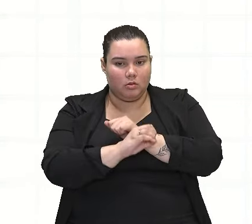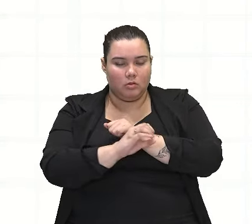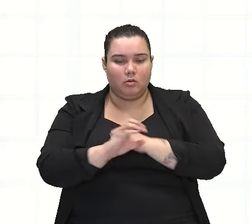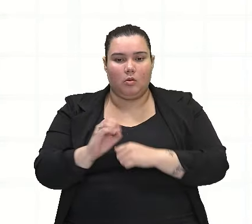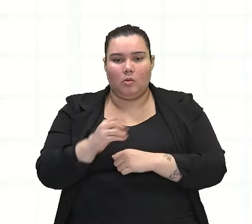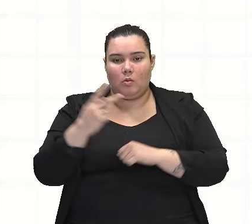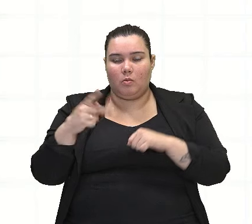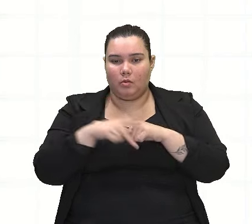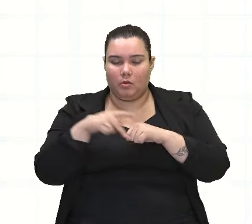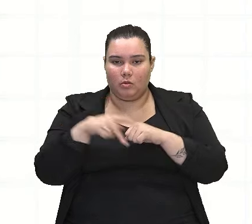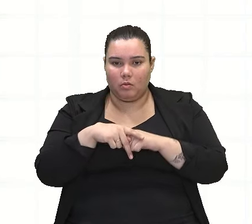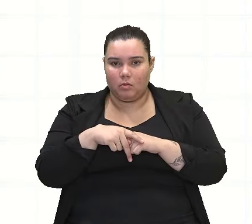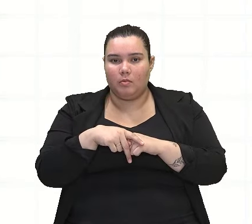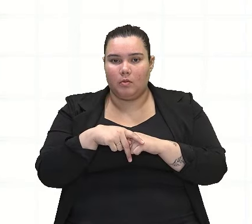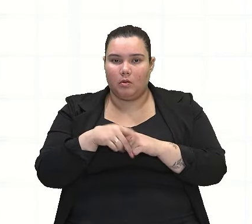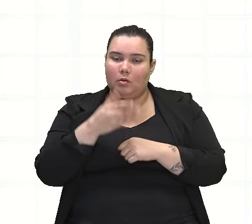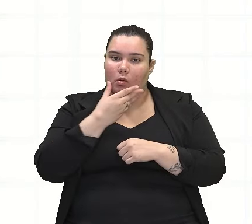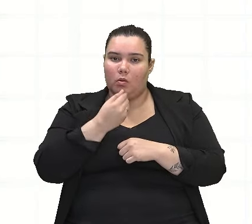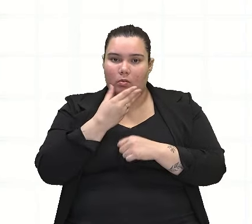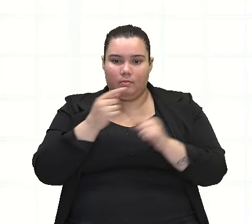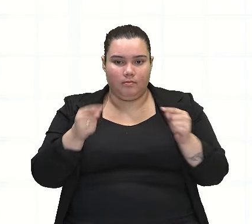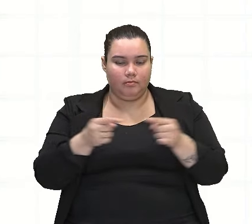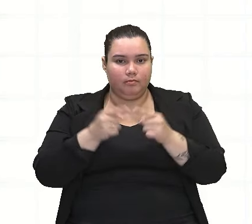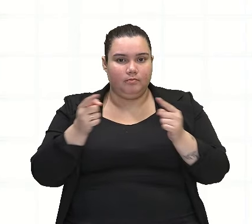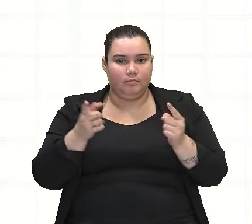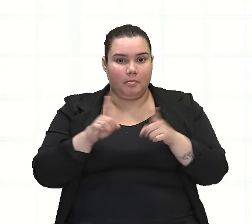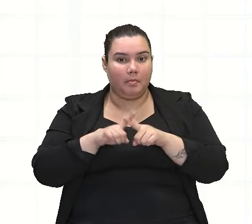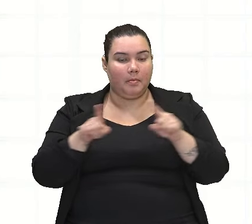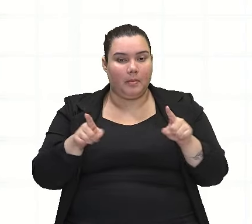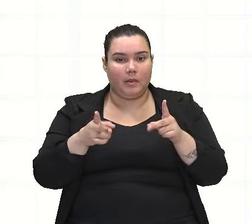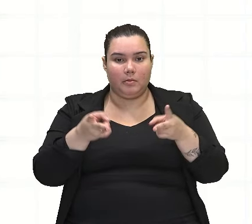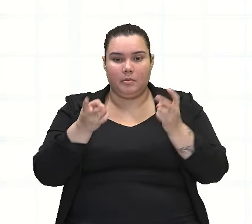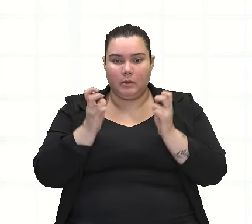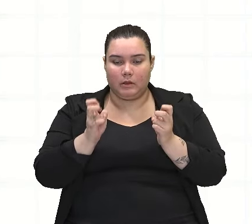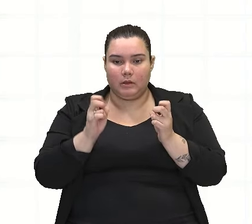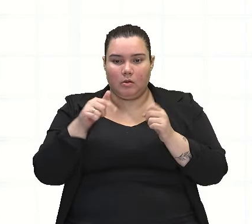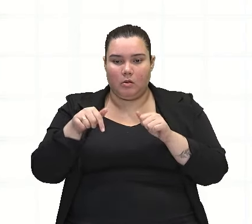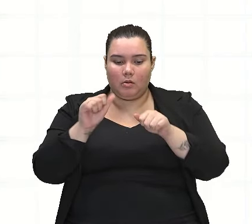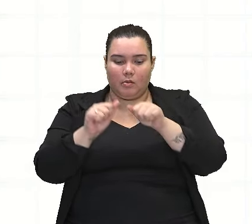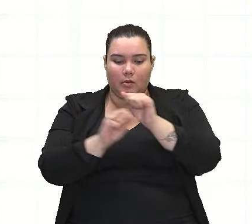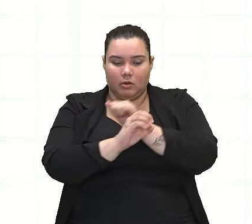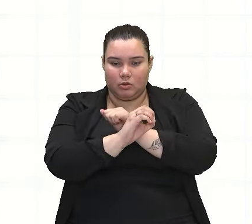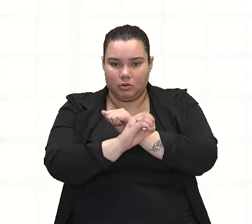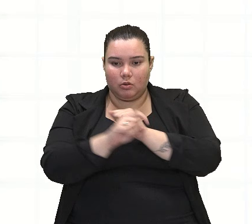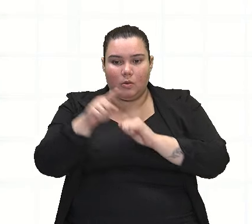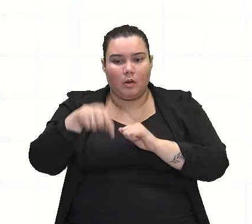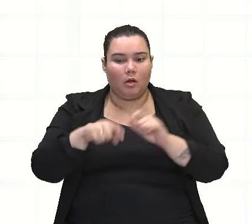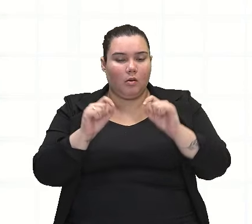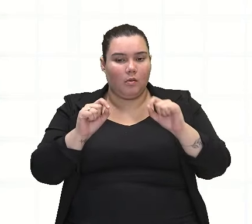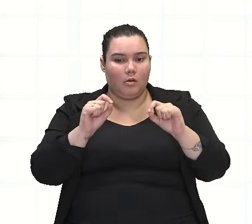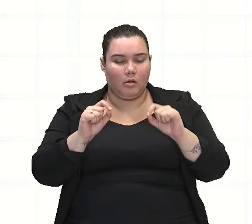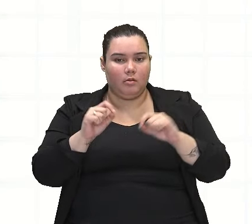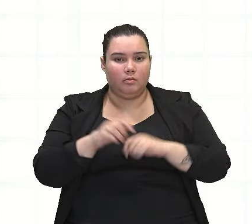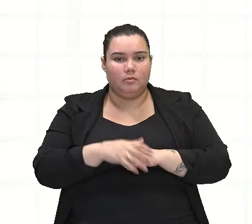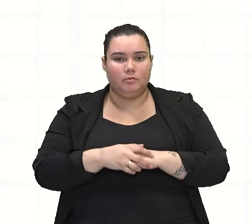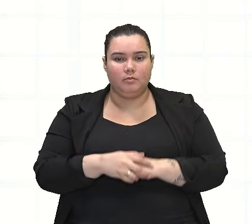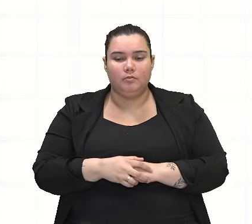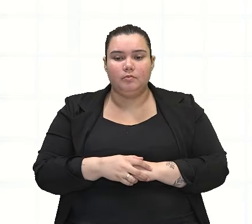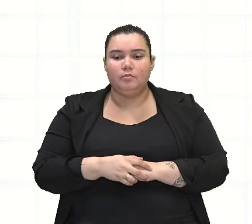pronome que também seja masculino. Mas, observem que o artigo que aparece antes dessa palavra é